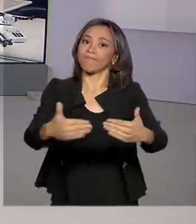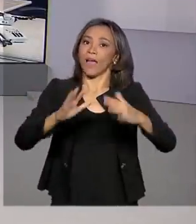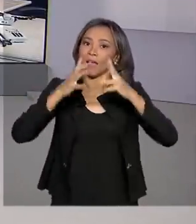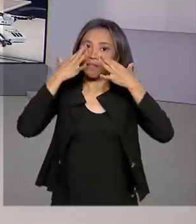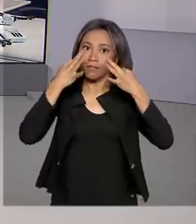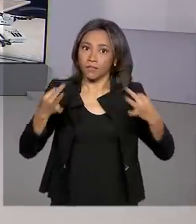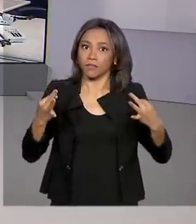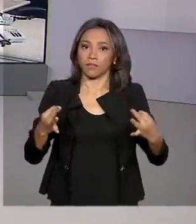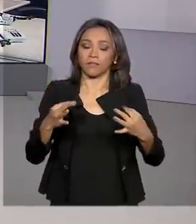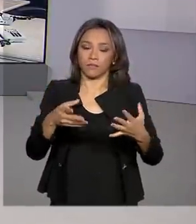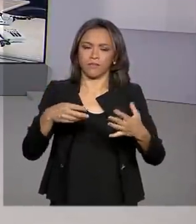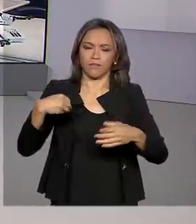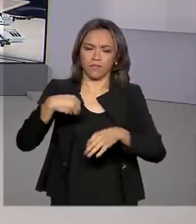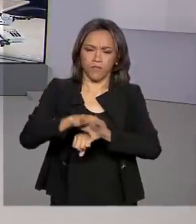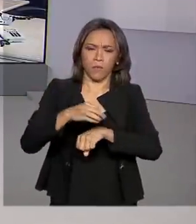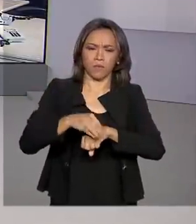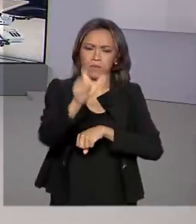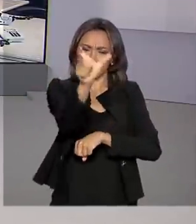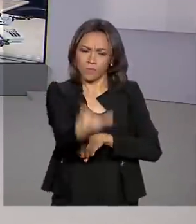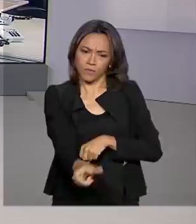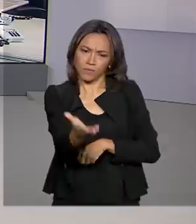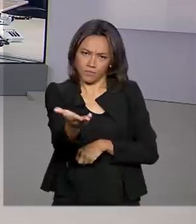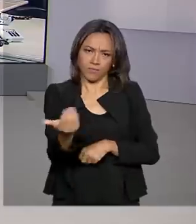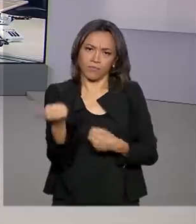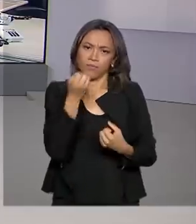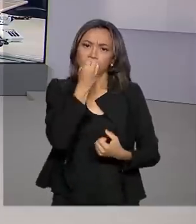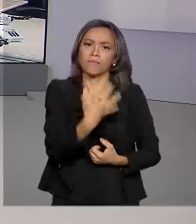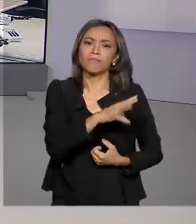Pimenta sobre essas informações? Bom dia, Tiago.